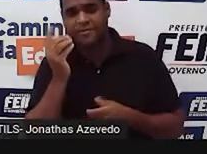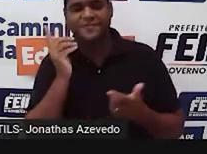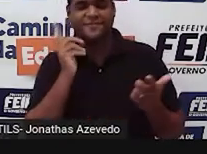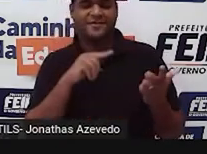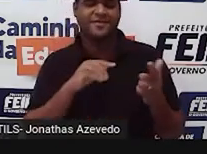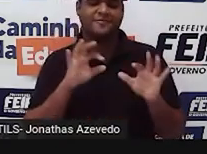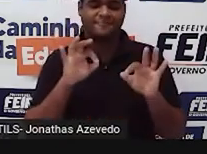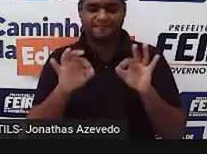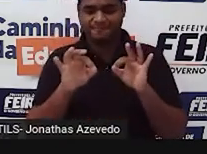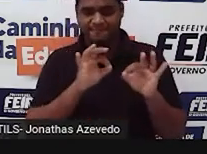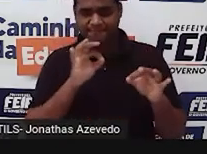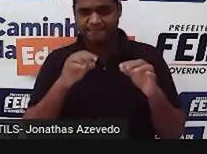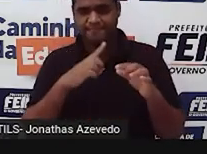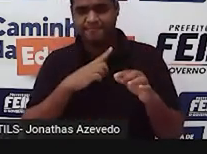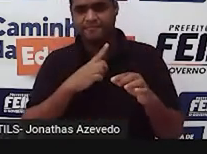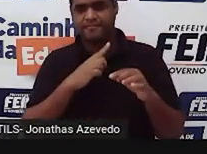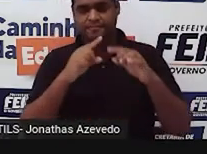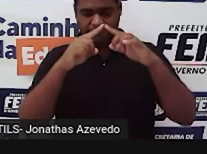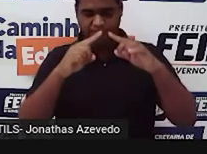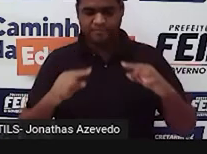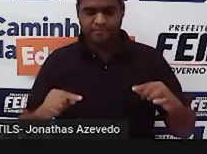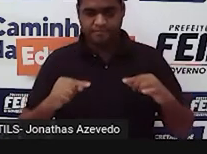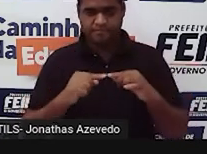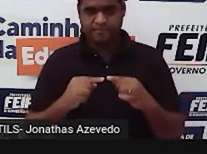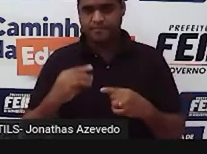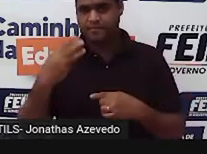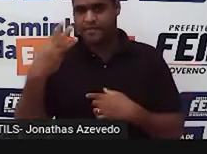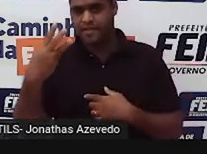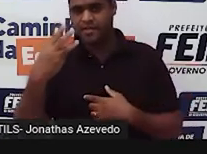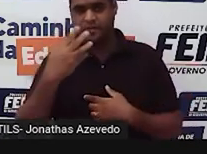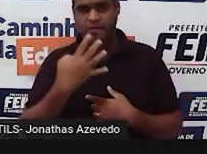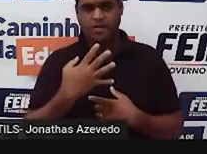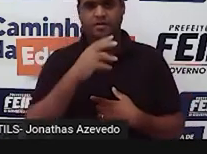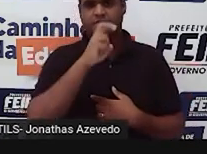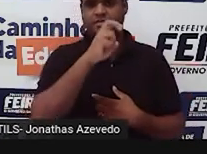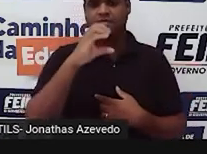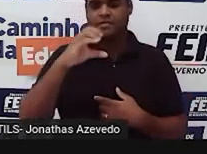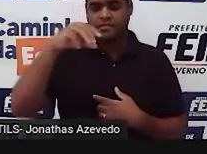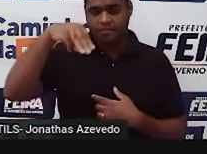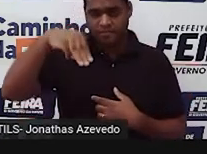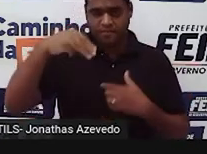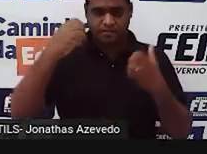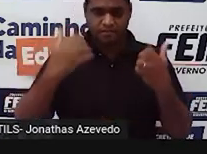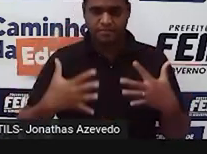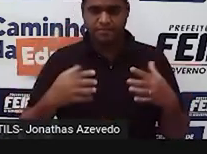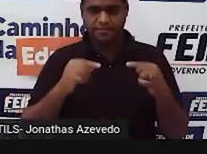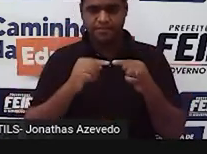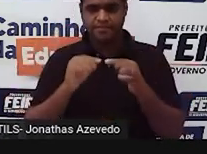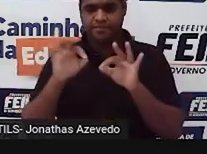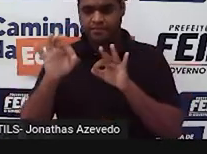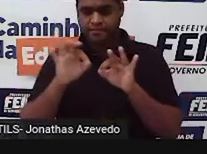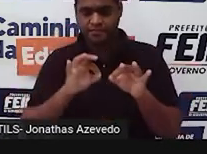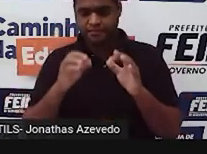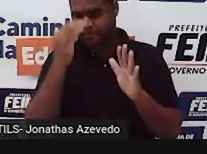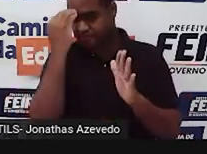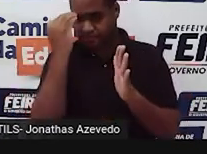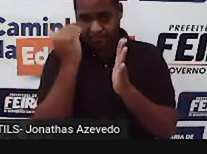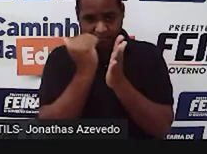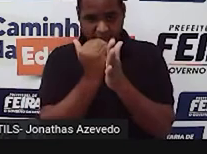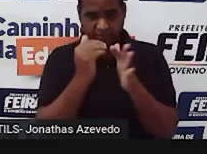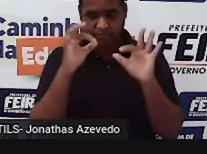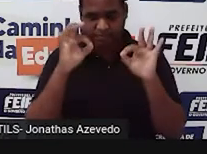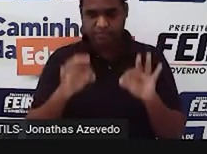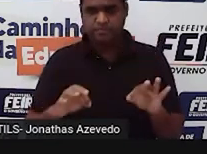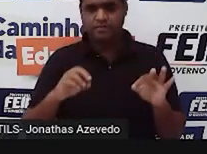triângulo medindo 3, 4 e 5 centímetros. Porque essas medidas obedecem a